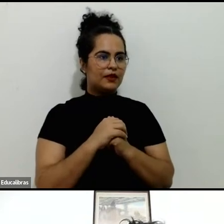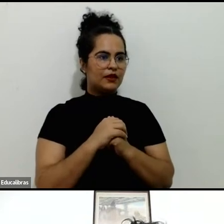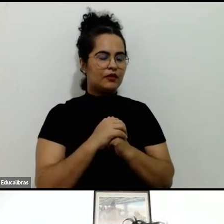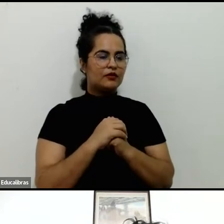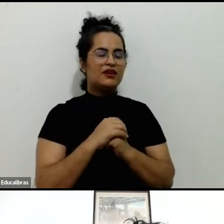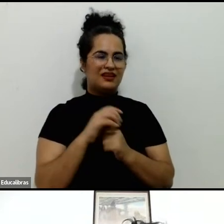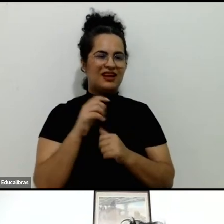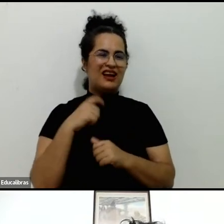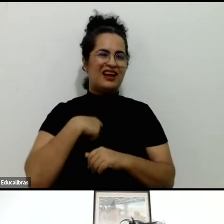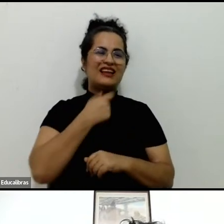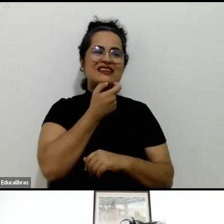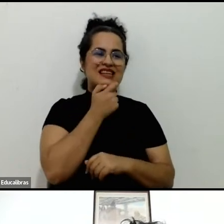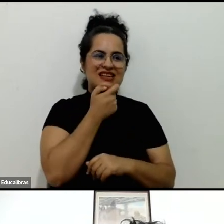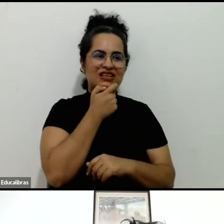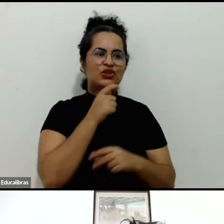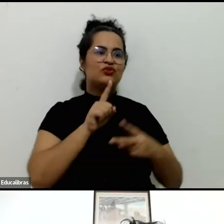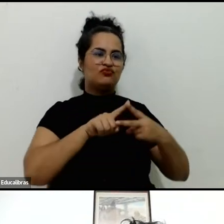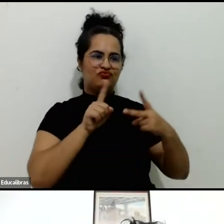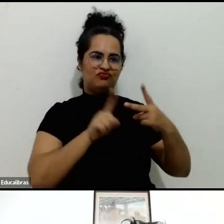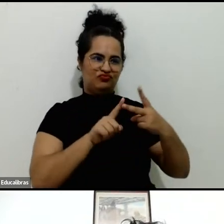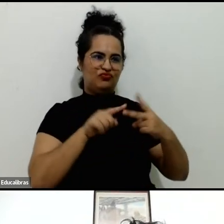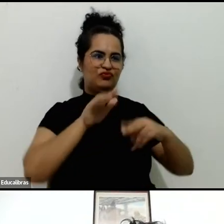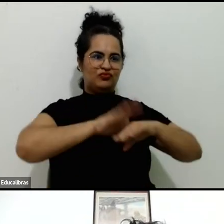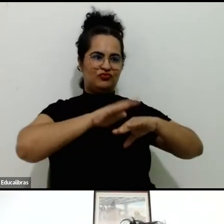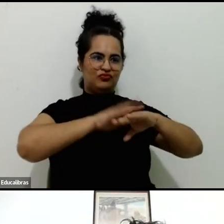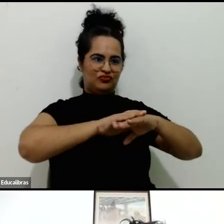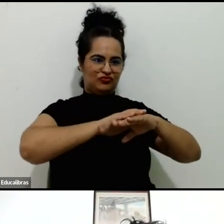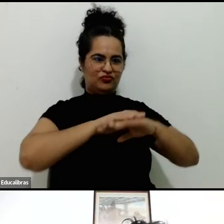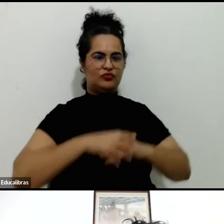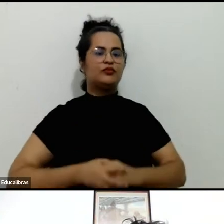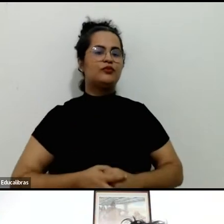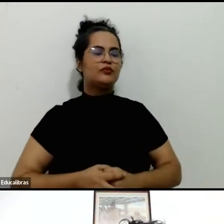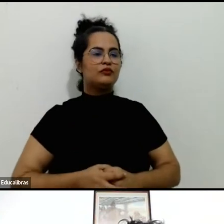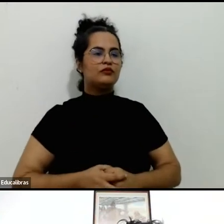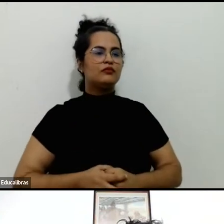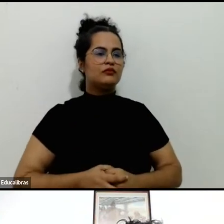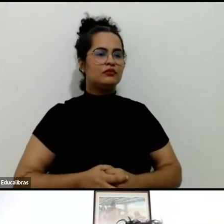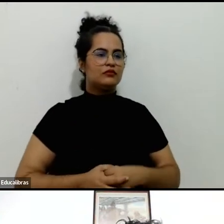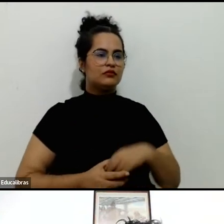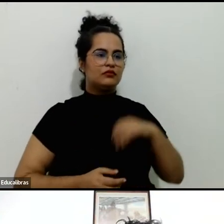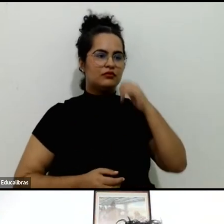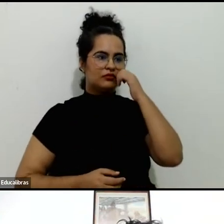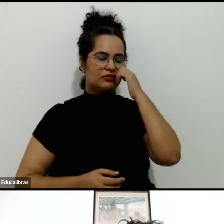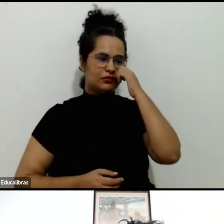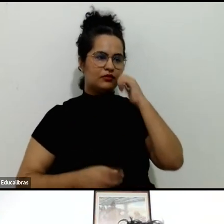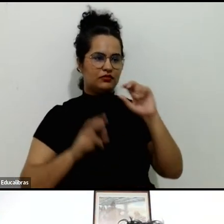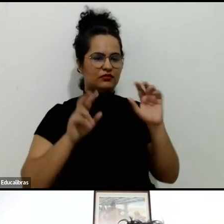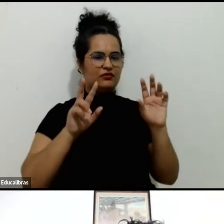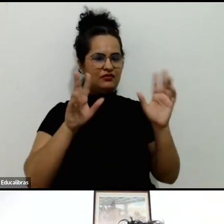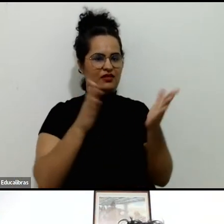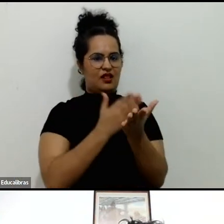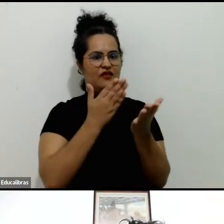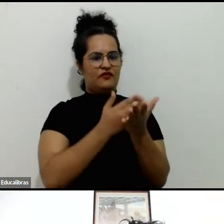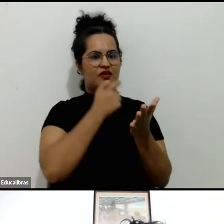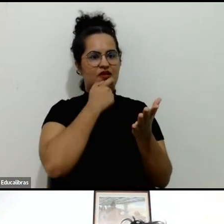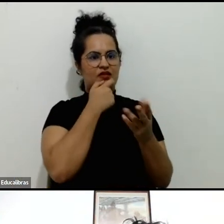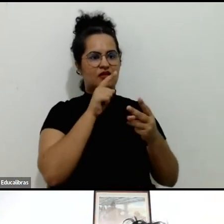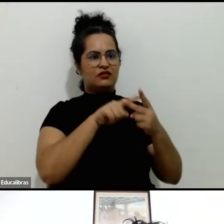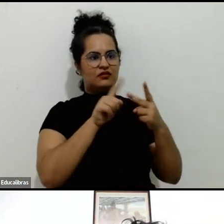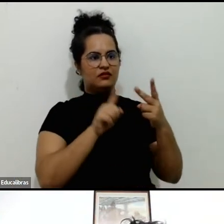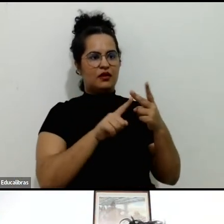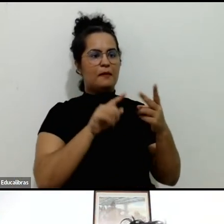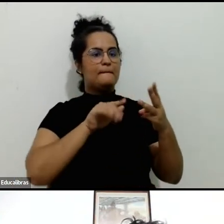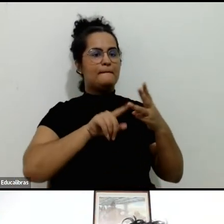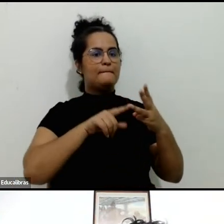Sustainable Tourism, e Community Leisure and Recreation Planning, tendo contribuído com mais de 20 artigos